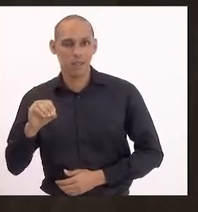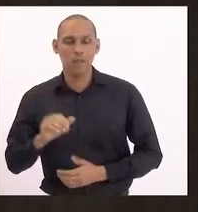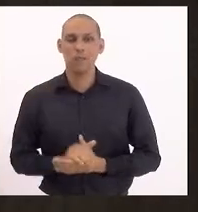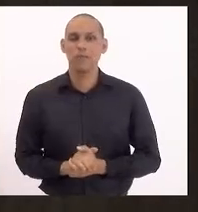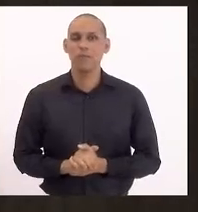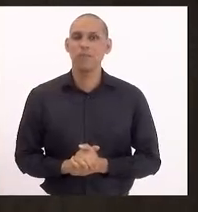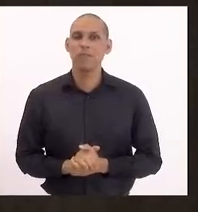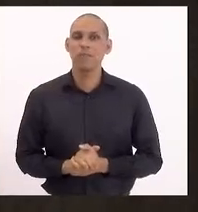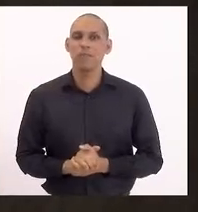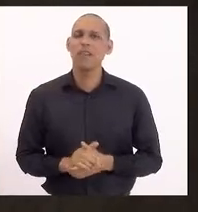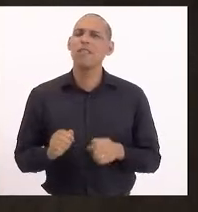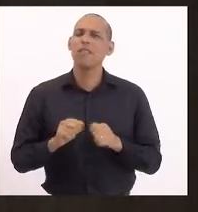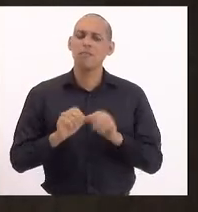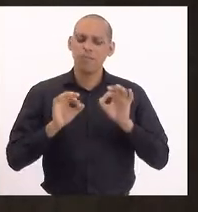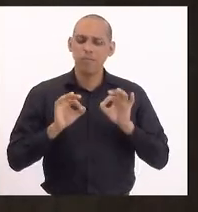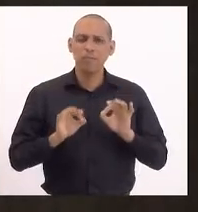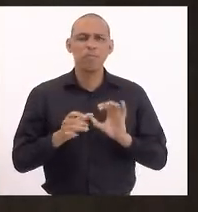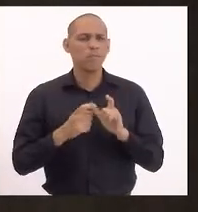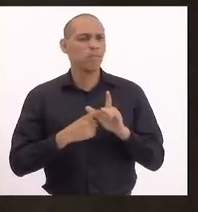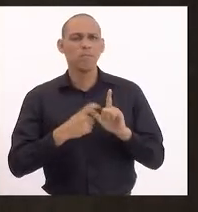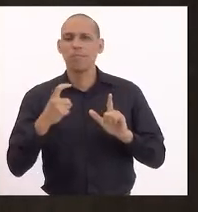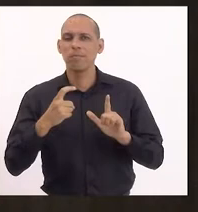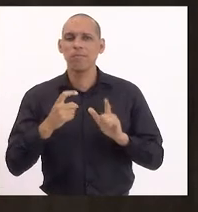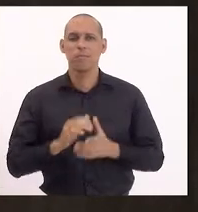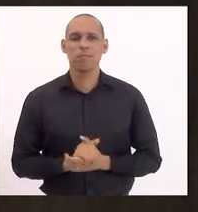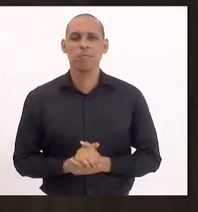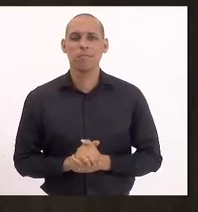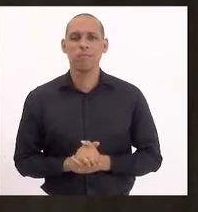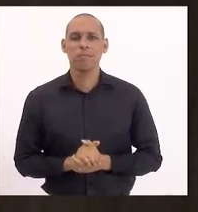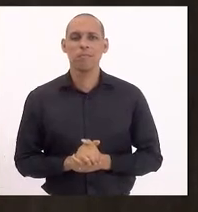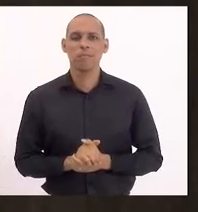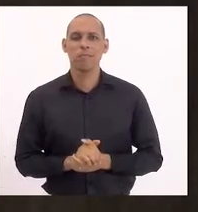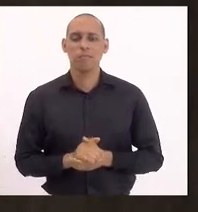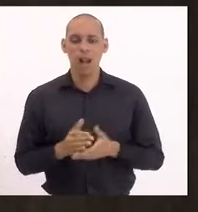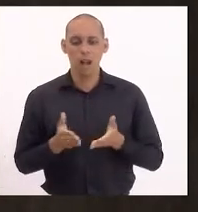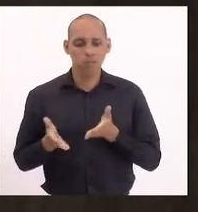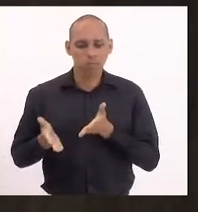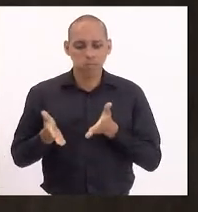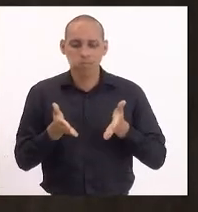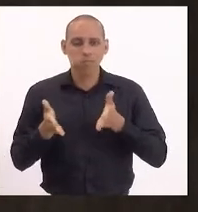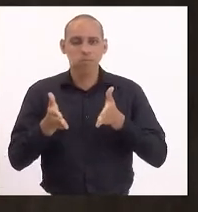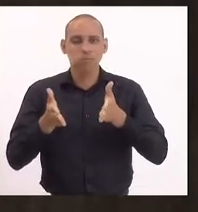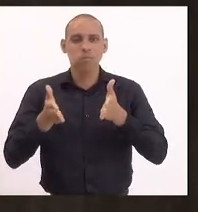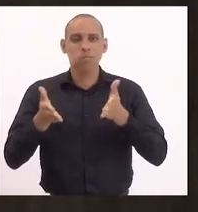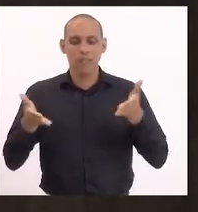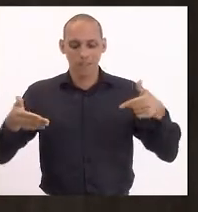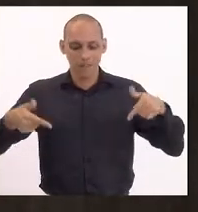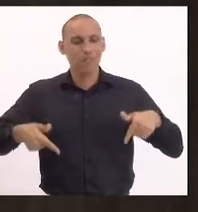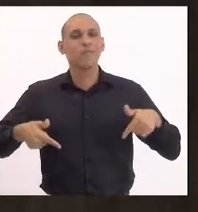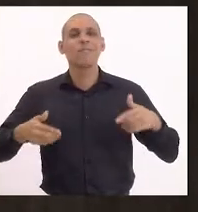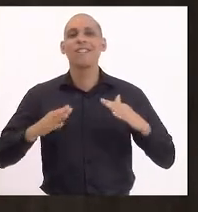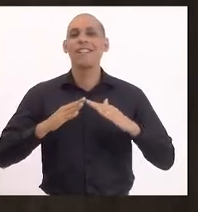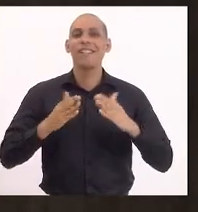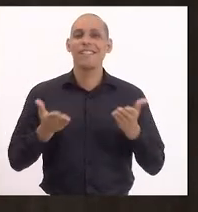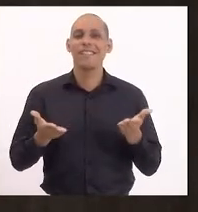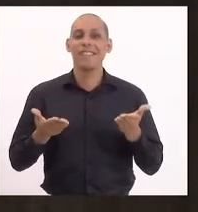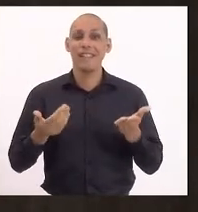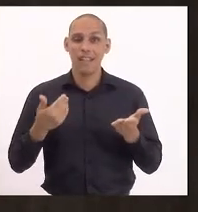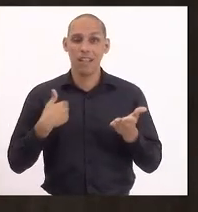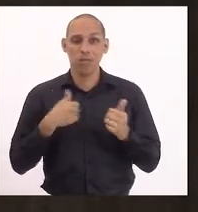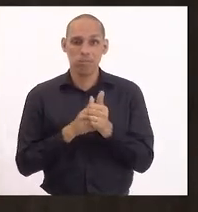é independente, conduz a sua casa. E eu, na sua esteira,